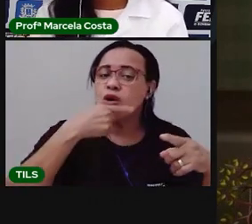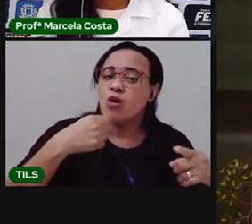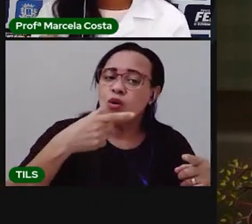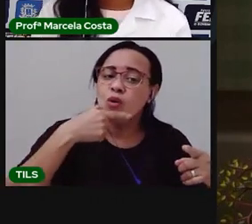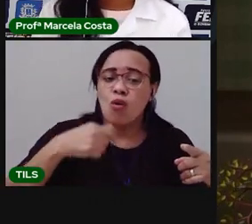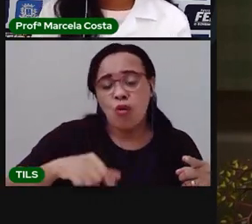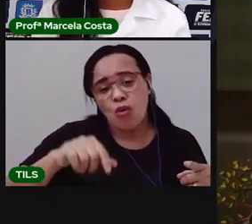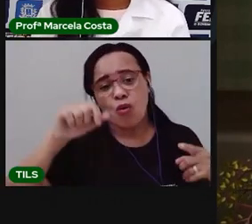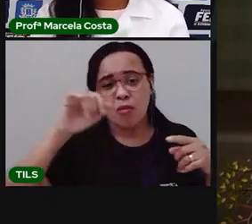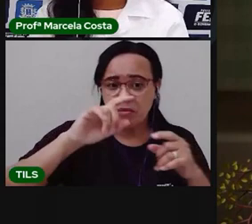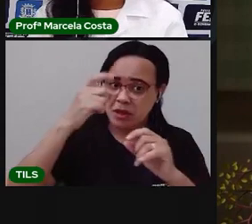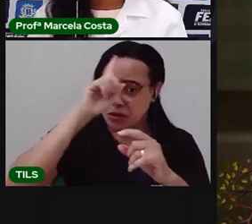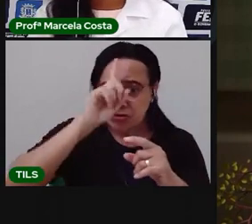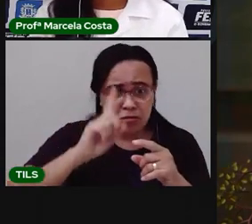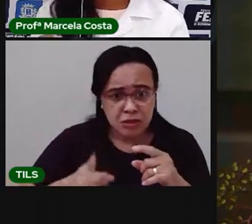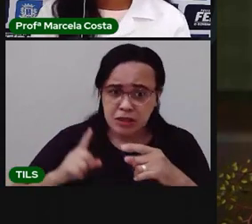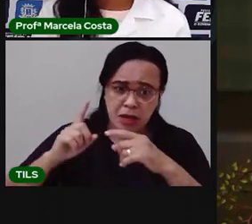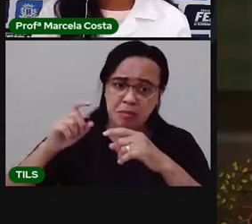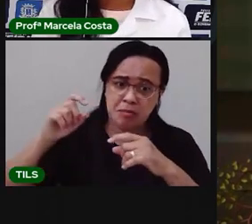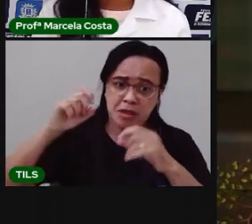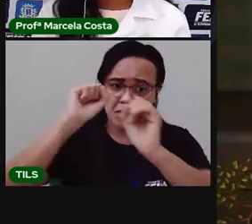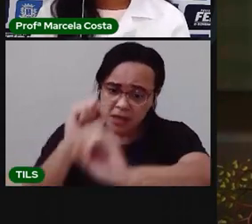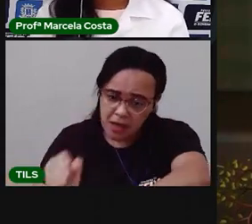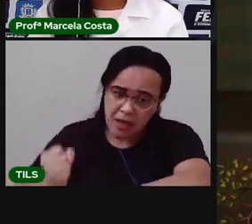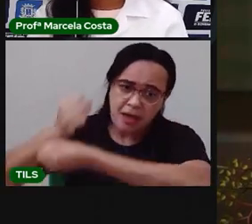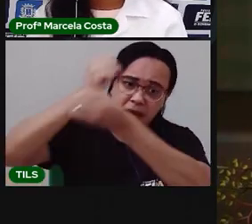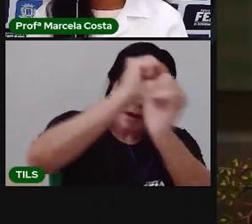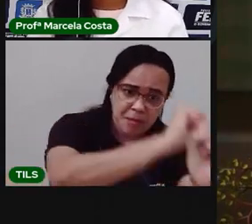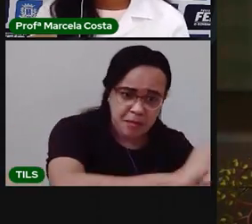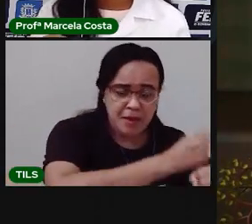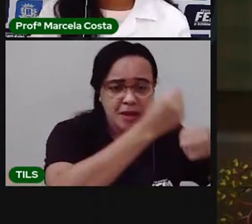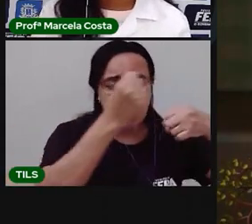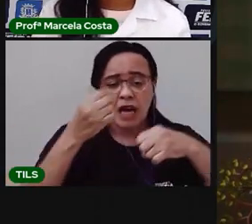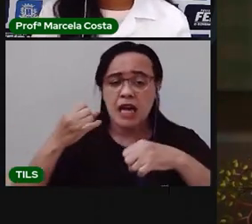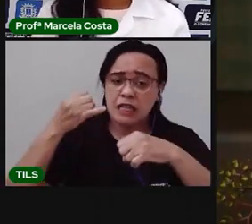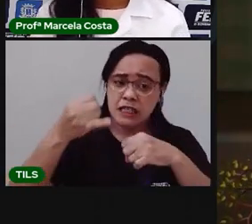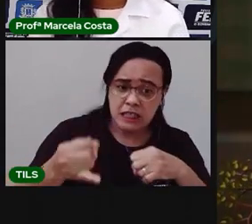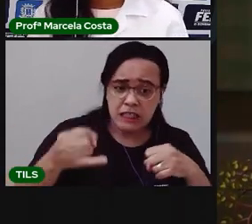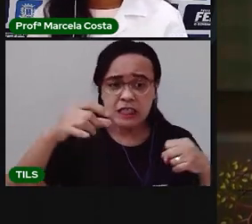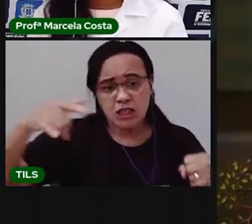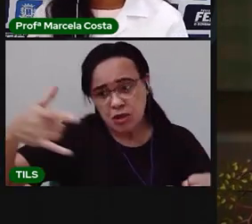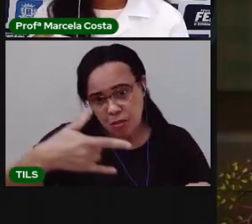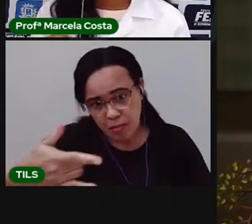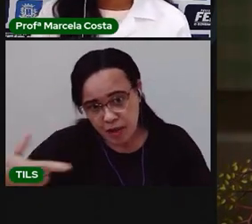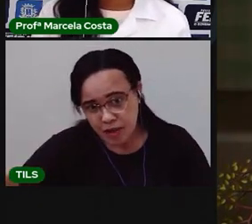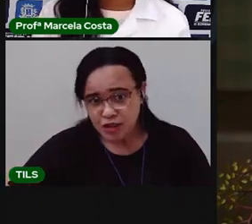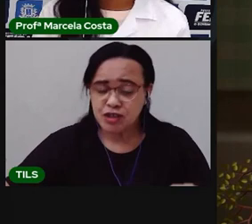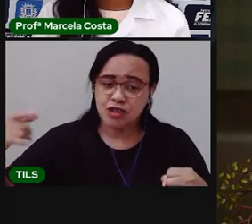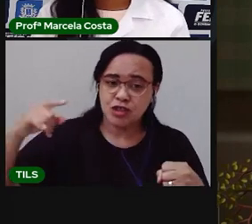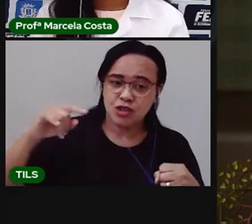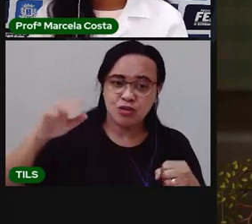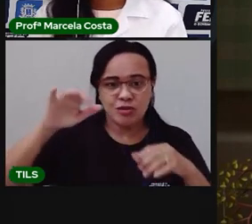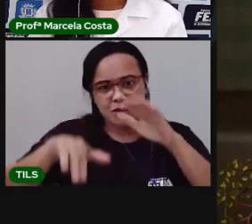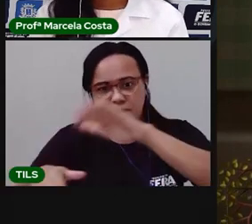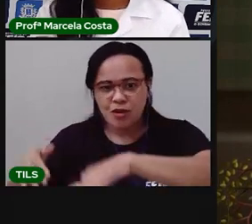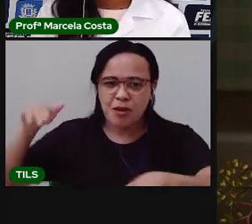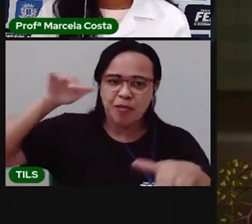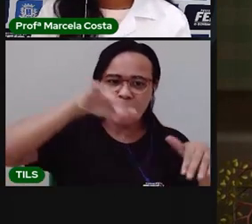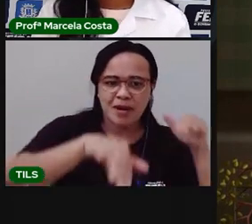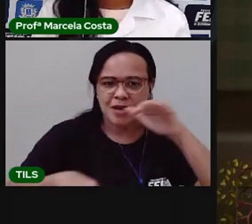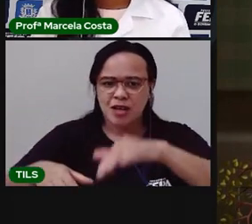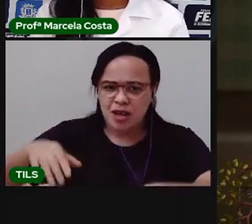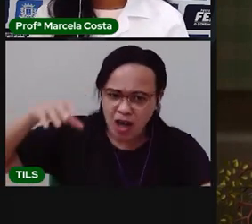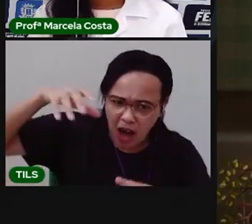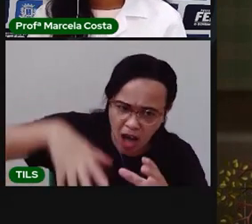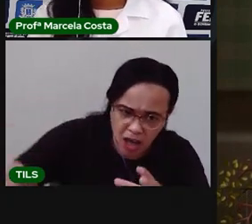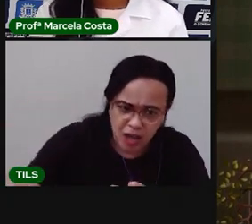remar. Se eu fosse um peixinho e soubesse nadar, eu tirava o Joãozinho do fundo